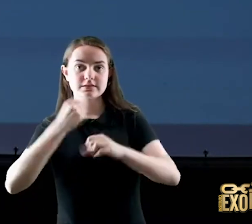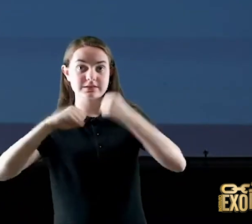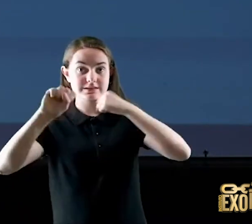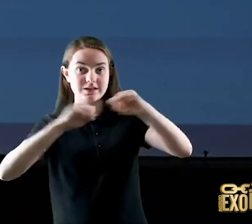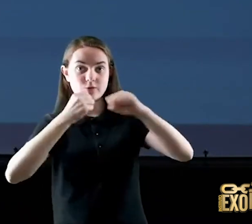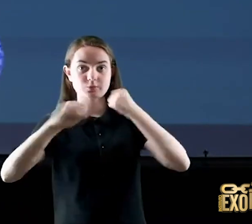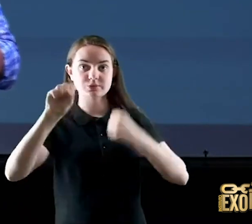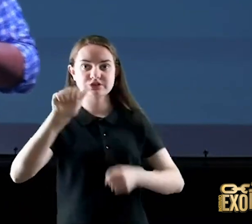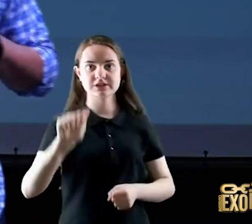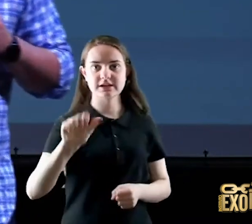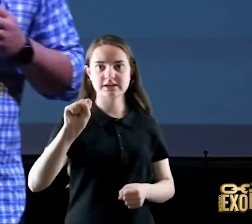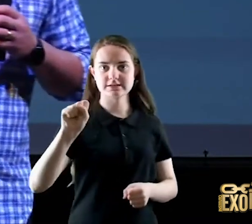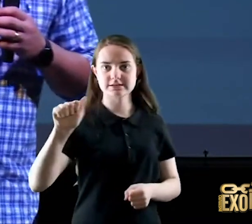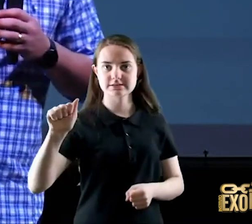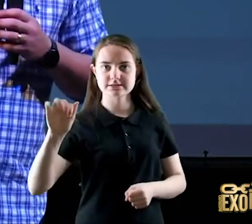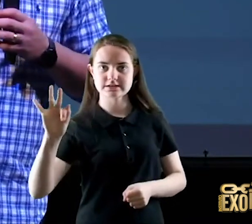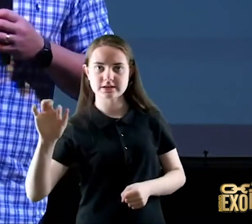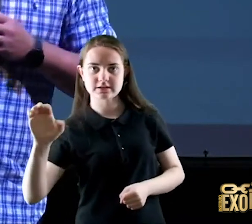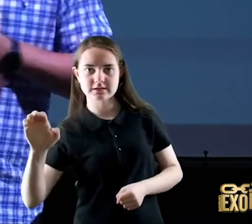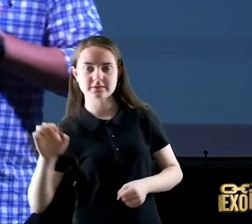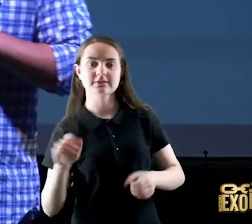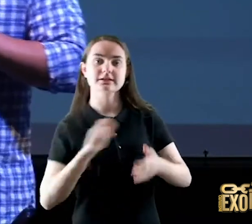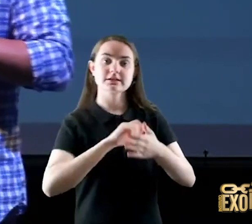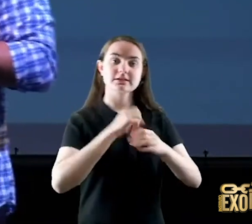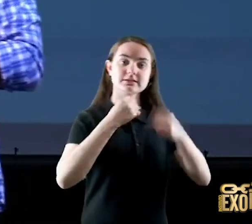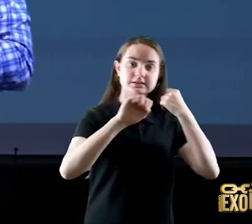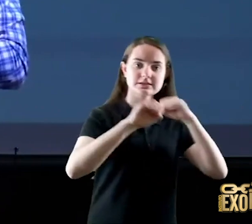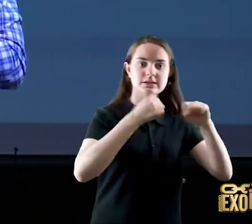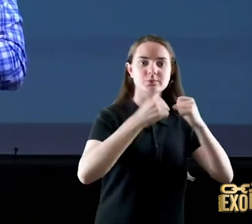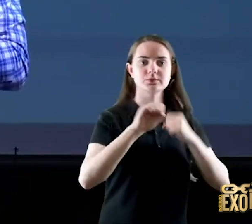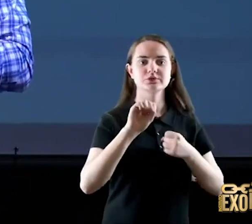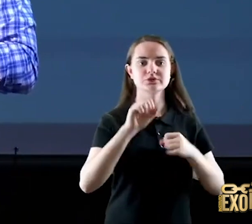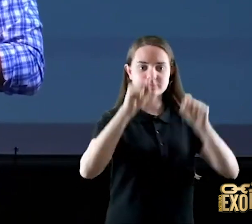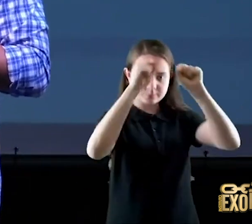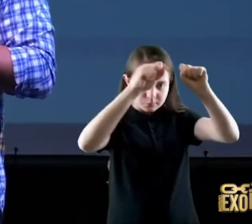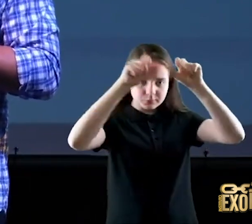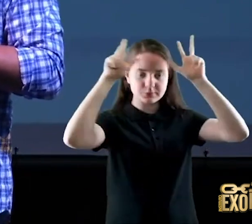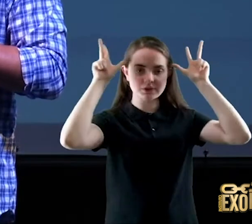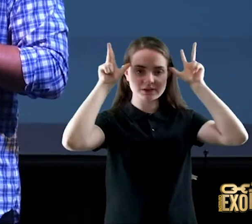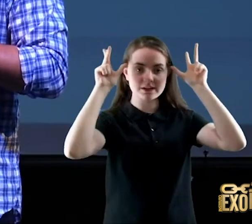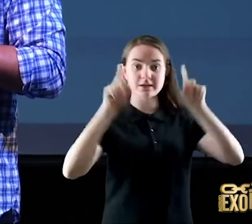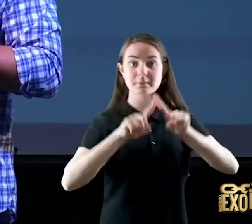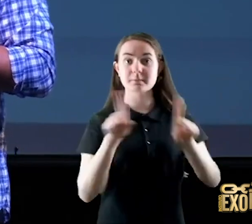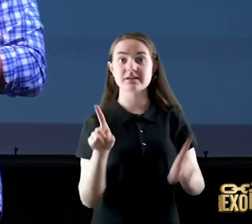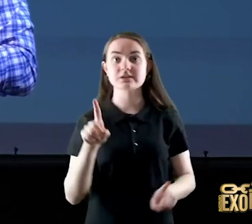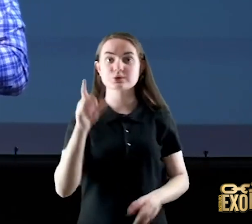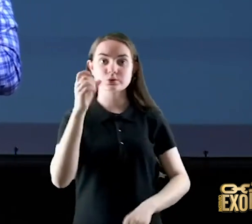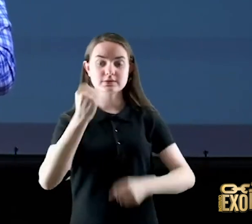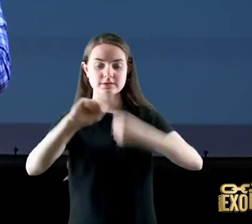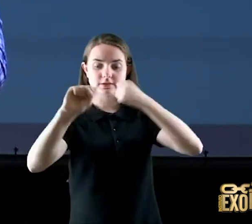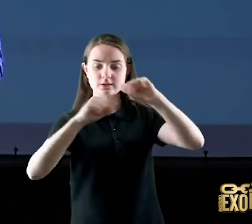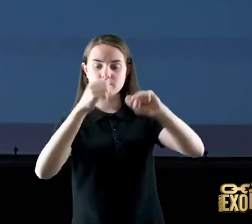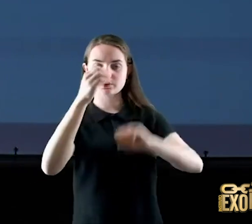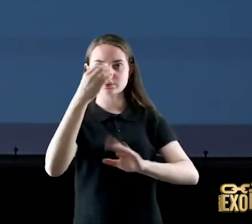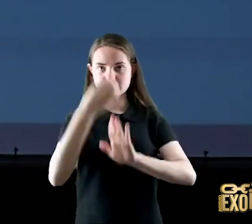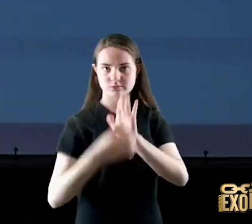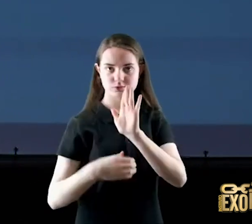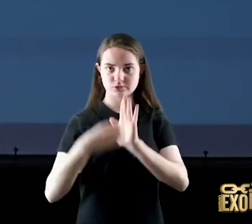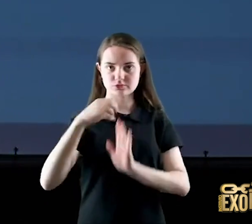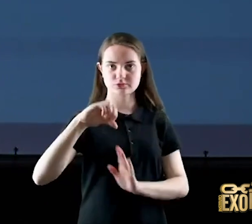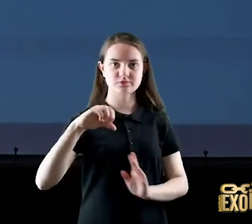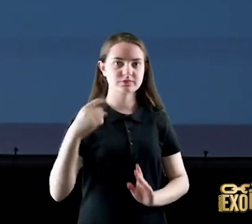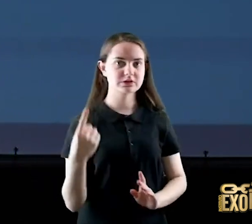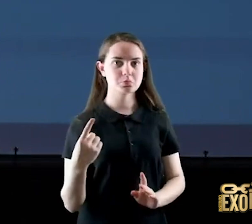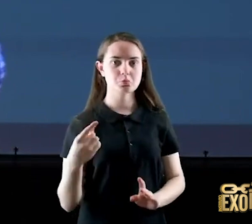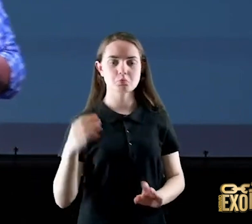Coré tem um salmo de Moisés mas ninguém sabe quem escreveu o salmo noventa um ninguém sabe então quando